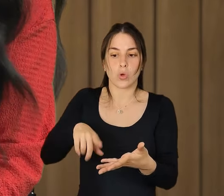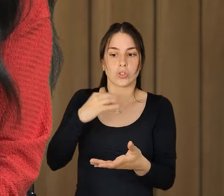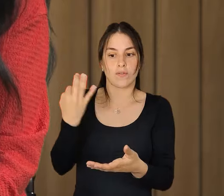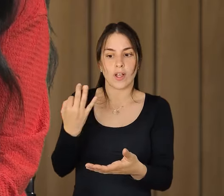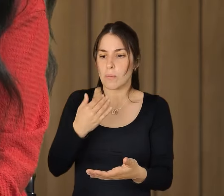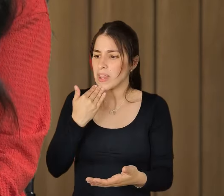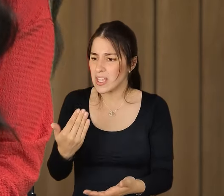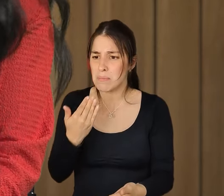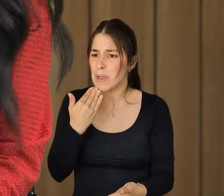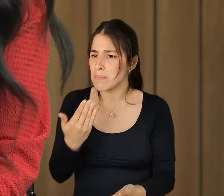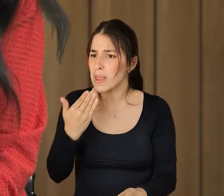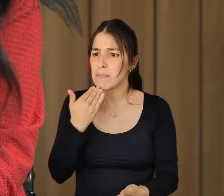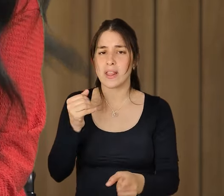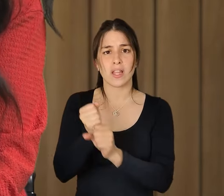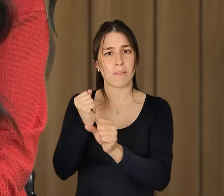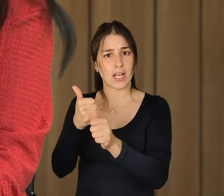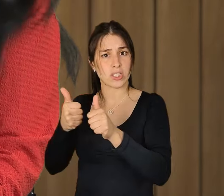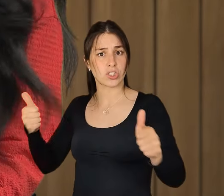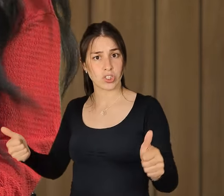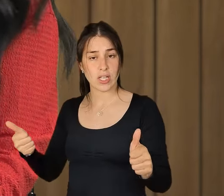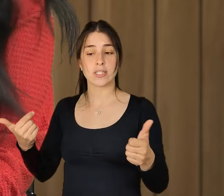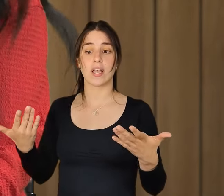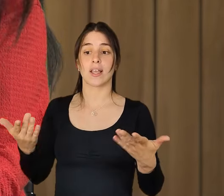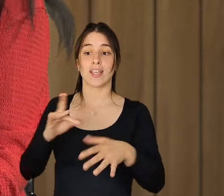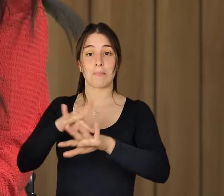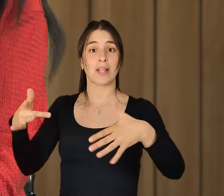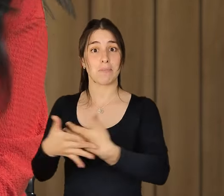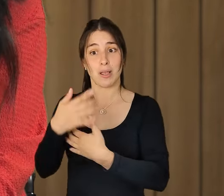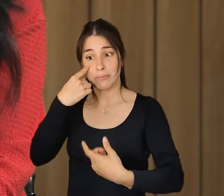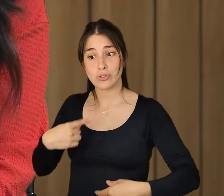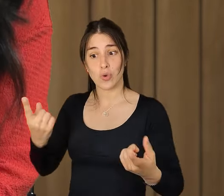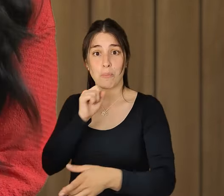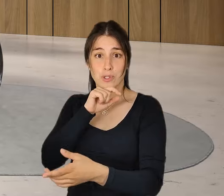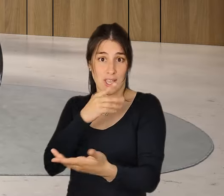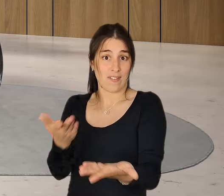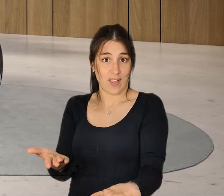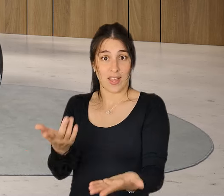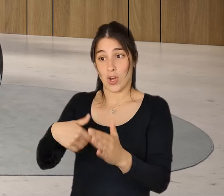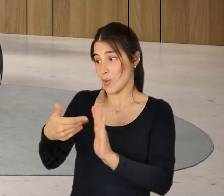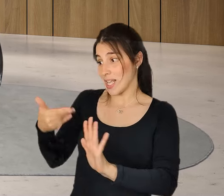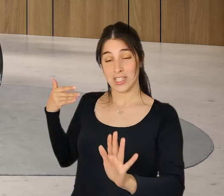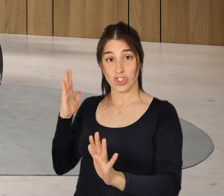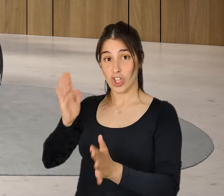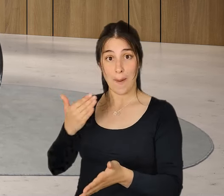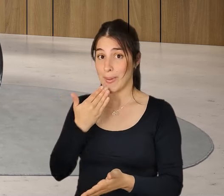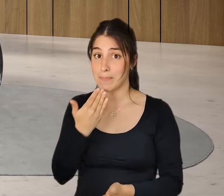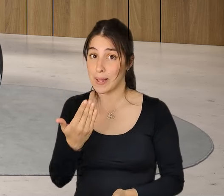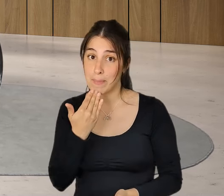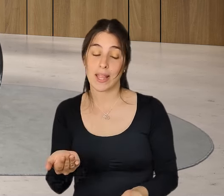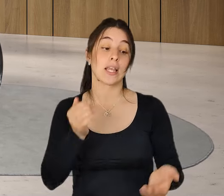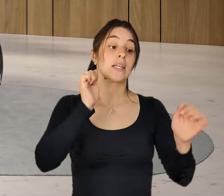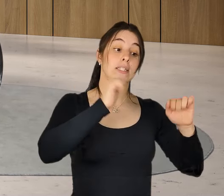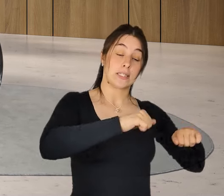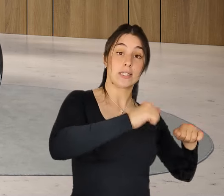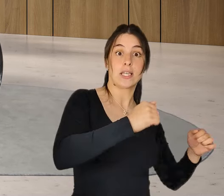a pandemia, veio, chegou e provou-se que é possível, adaptável e, portanto... E trouxe muitas pessoas para o mercado de trabalho, pessoas que